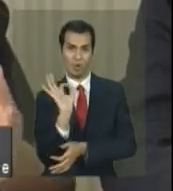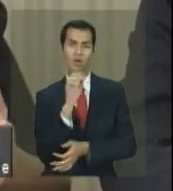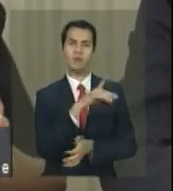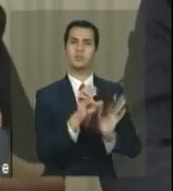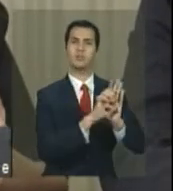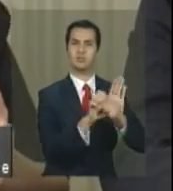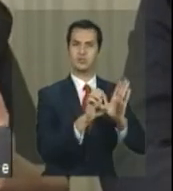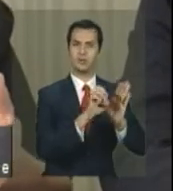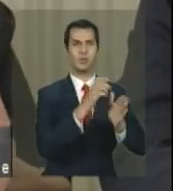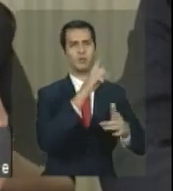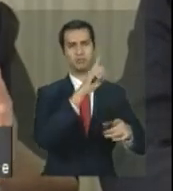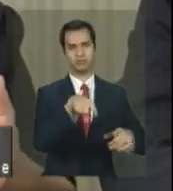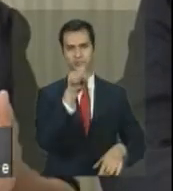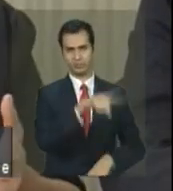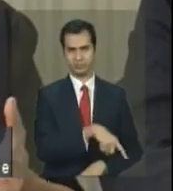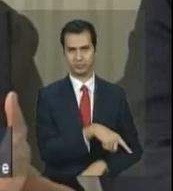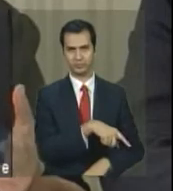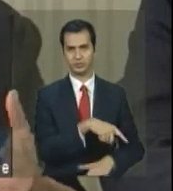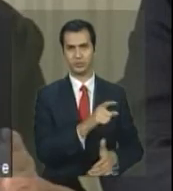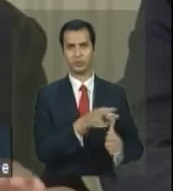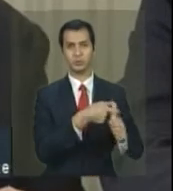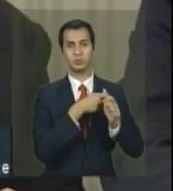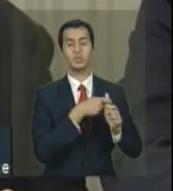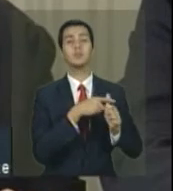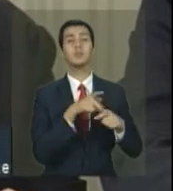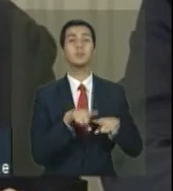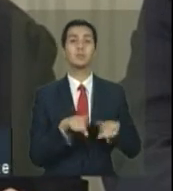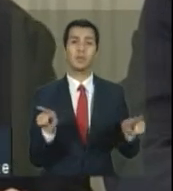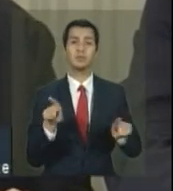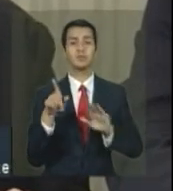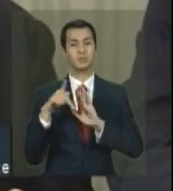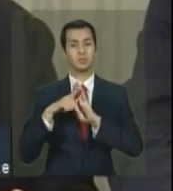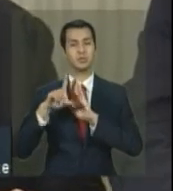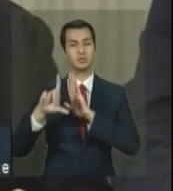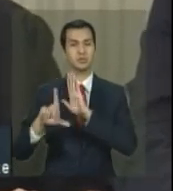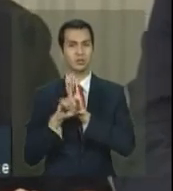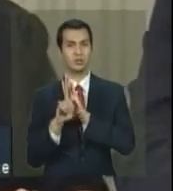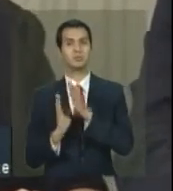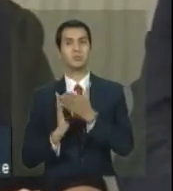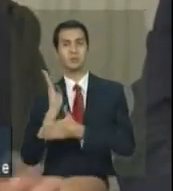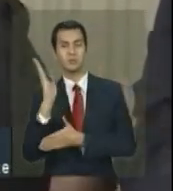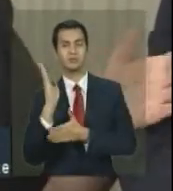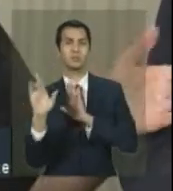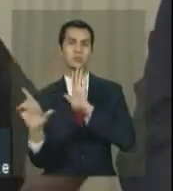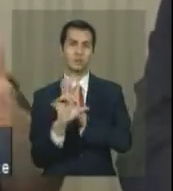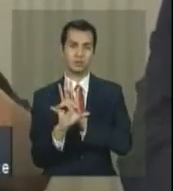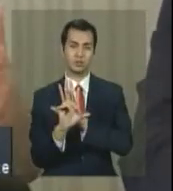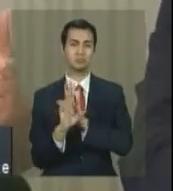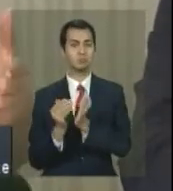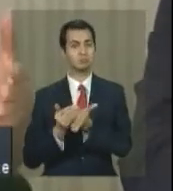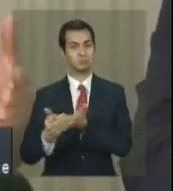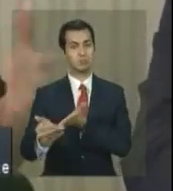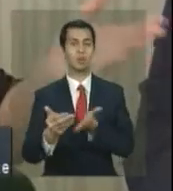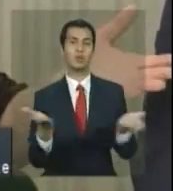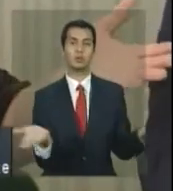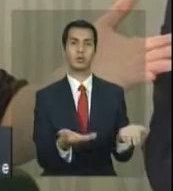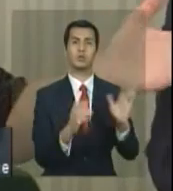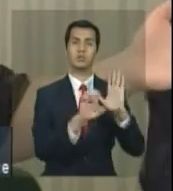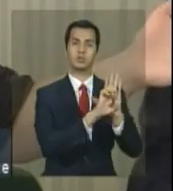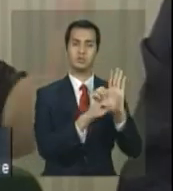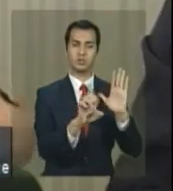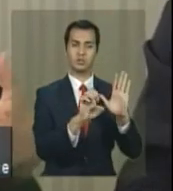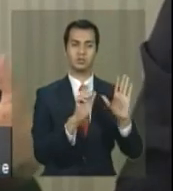mas, felizmente, não foi isso que aconteceu. O projeto de lei foi aprovado, virou lei, nós estamos com o edital